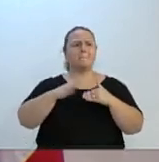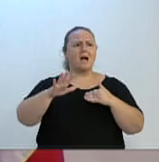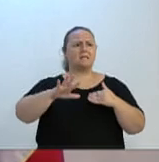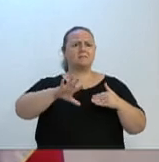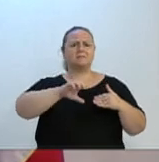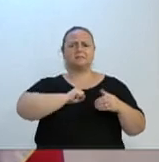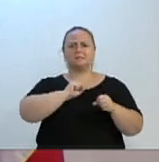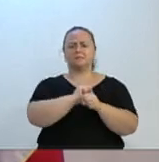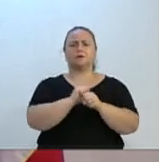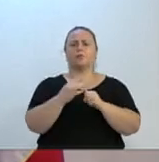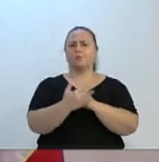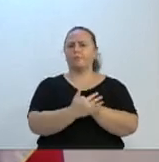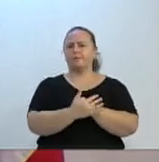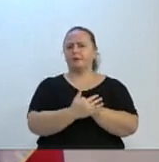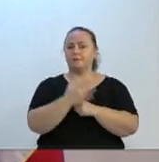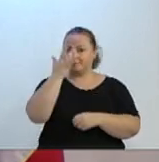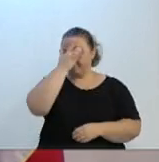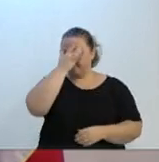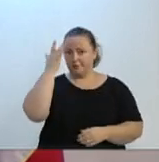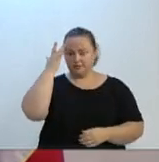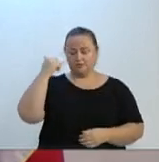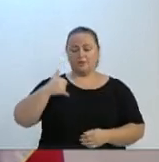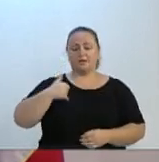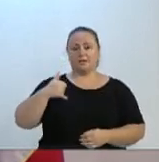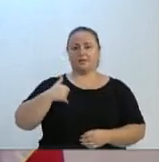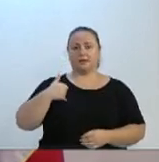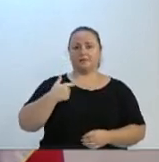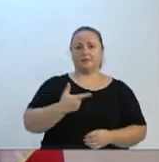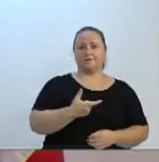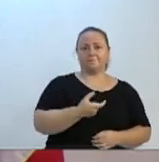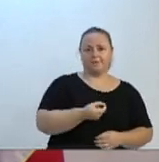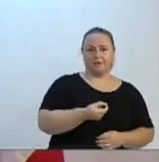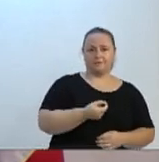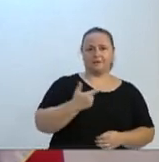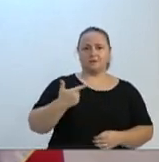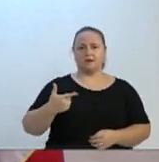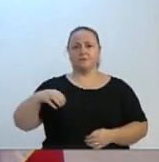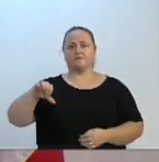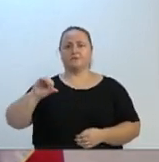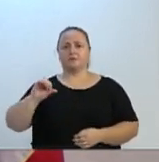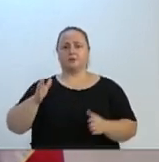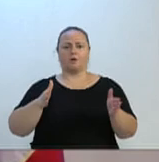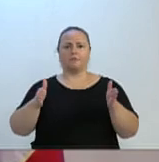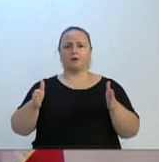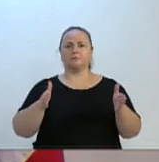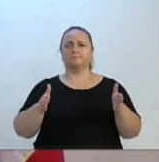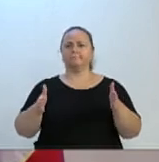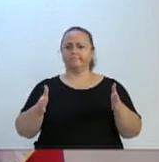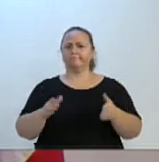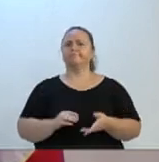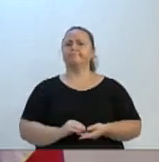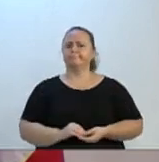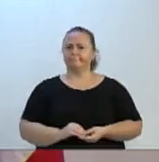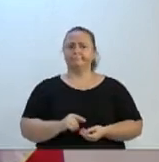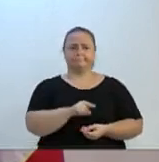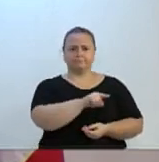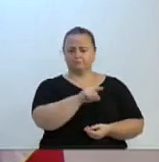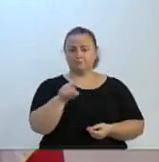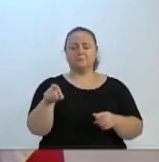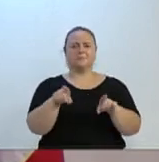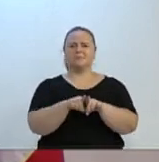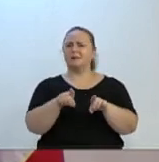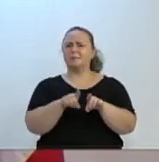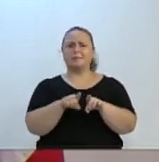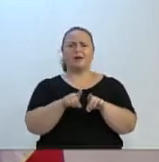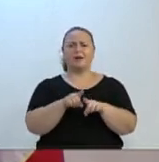vereadores, entre 20 e 29 anos. Vocês também precisam colocar a mão